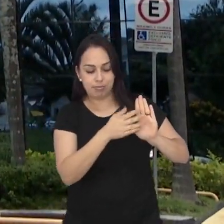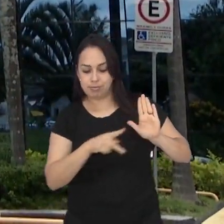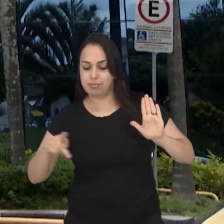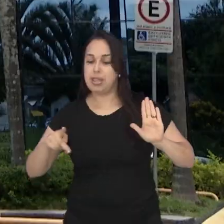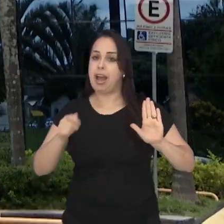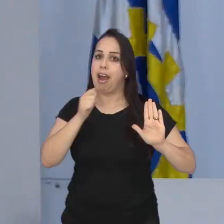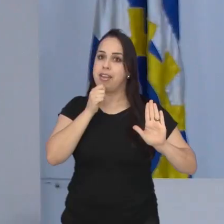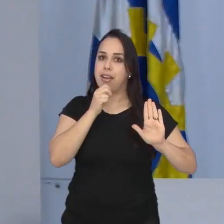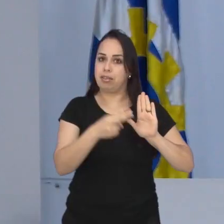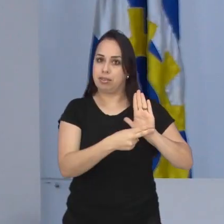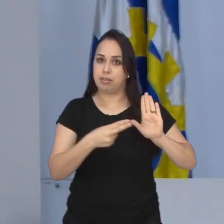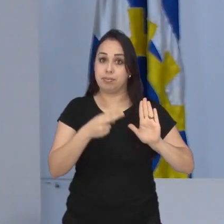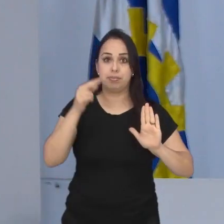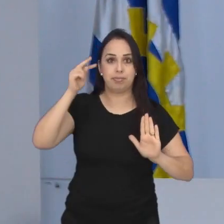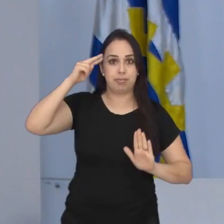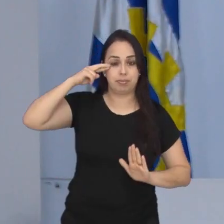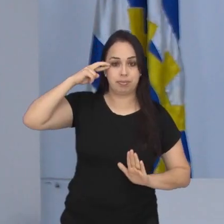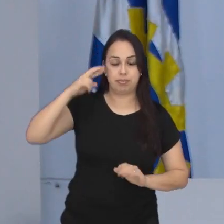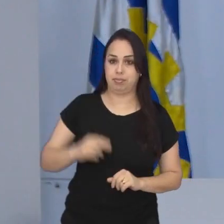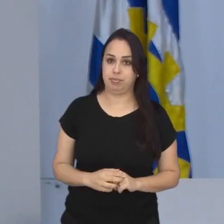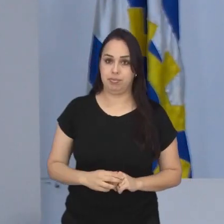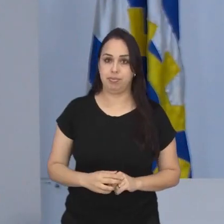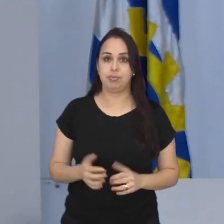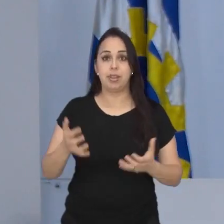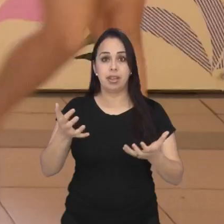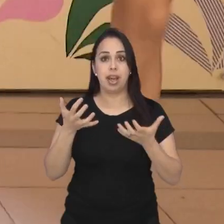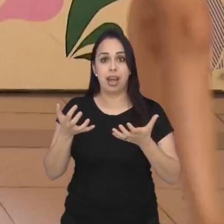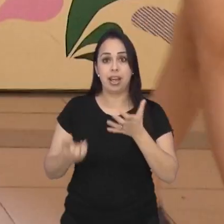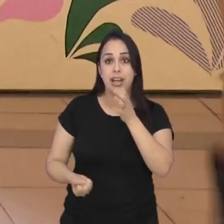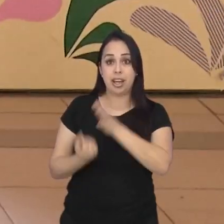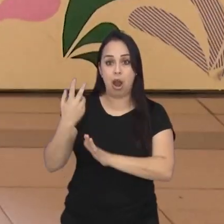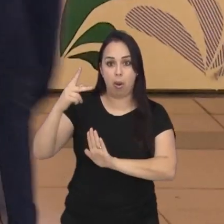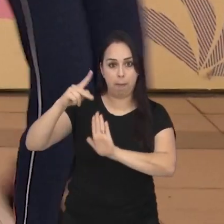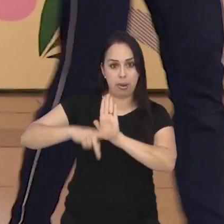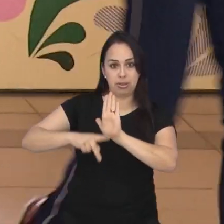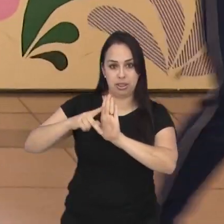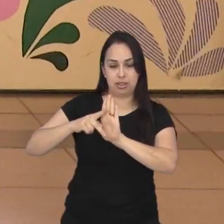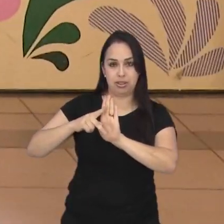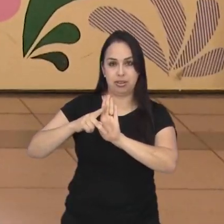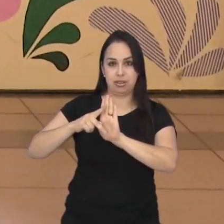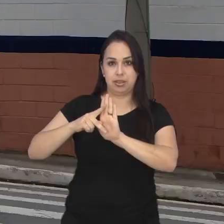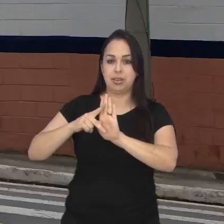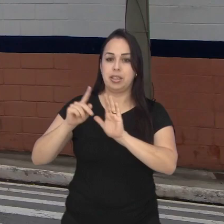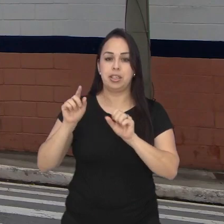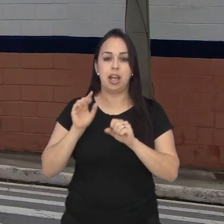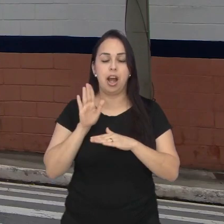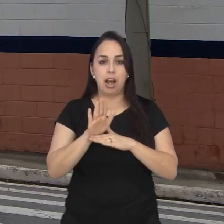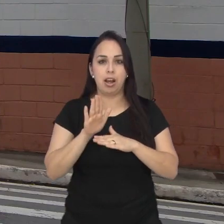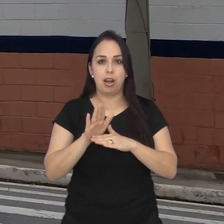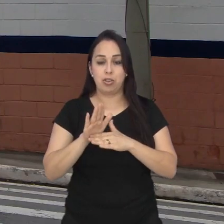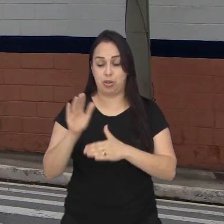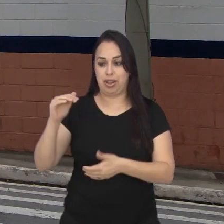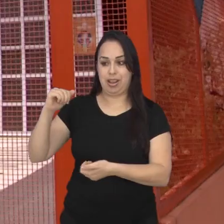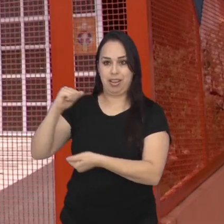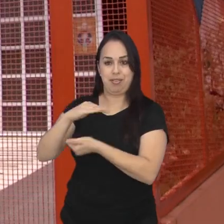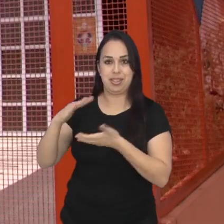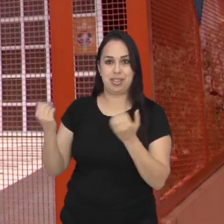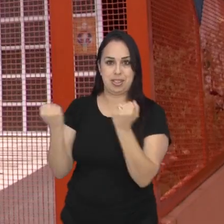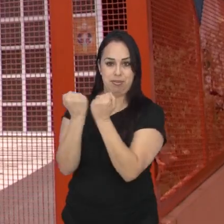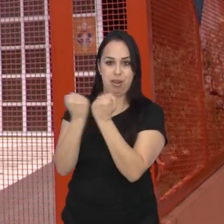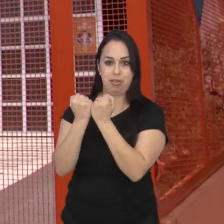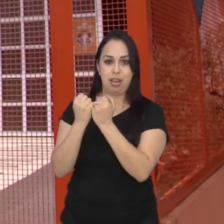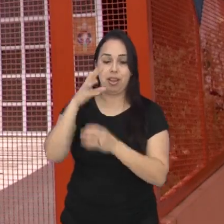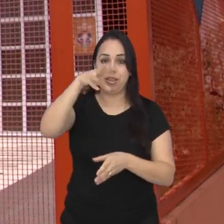autoria do vereador Rogério da Cazem, prevê criar um programa intitulado Brigada Escolar da Defesa Civil em